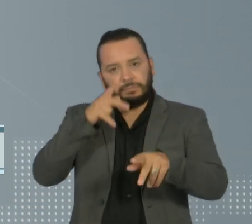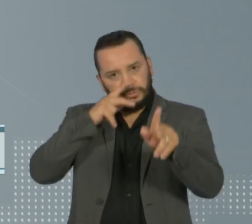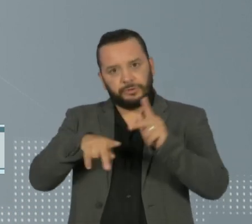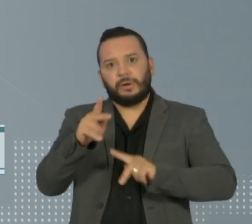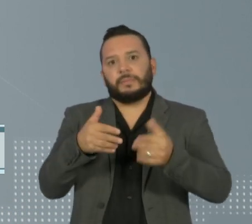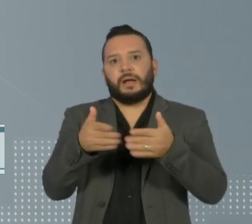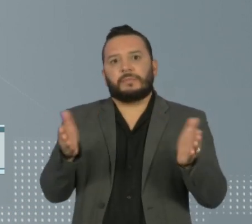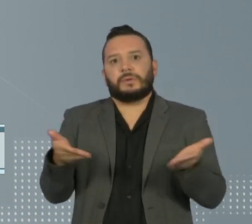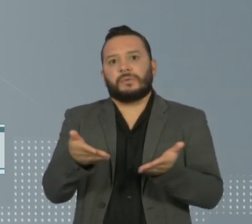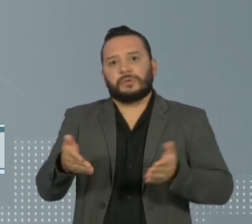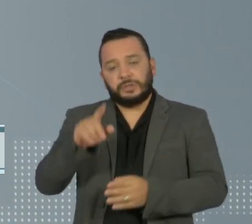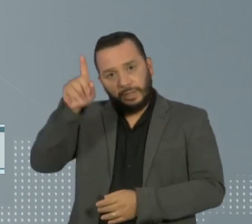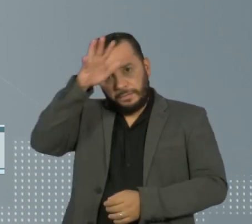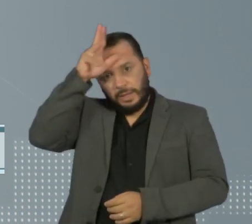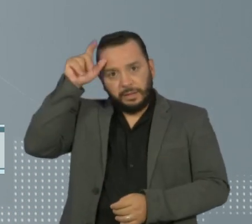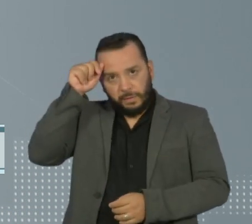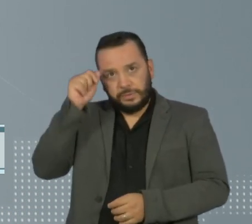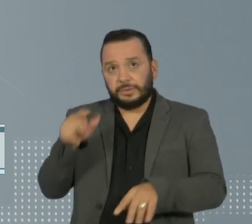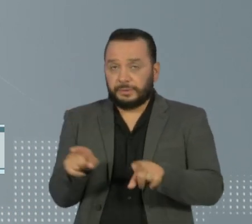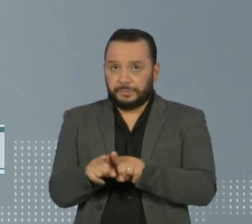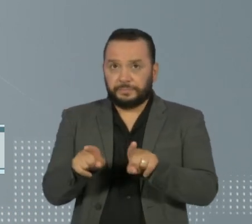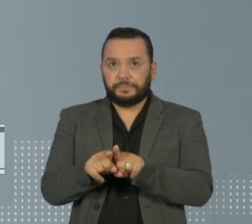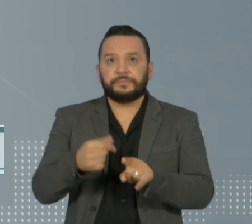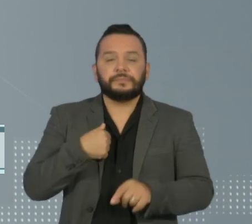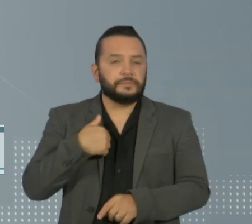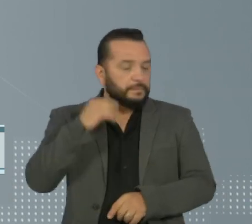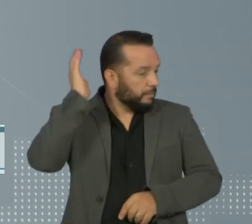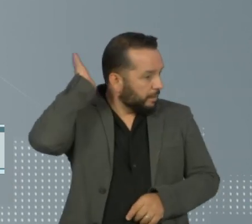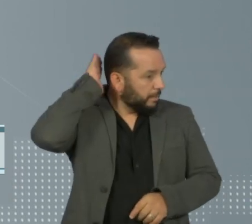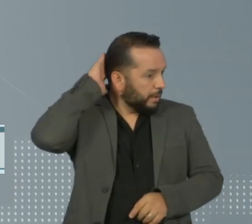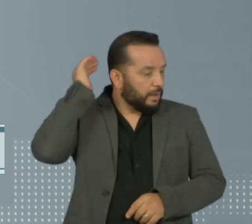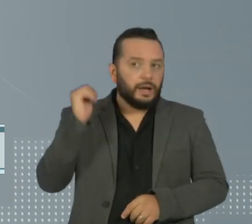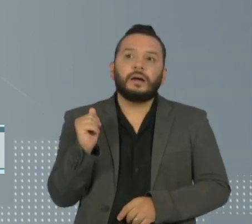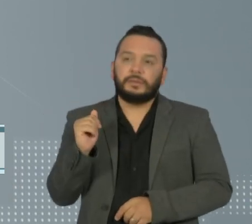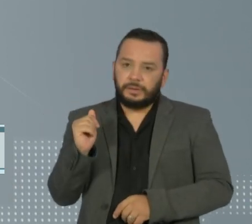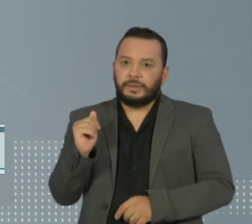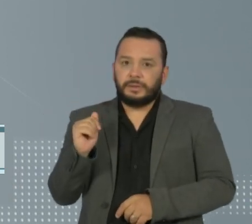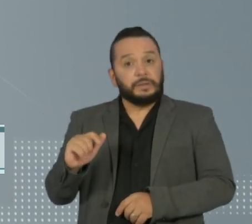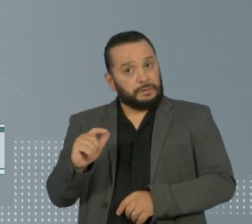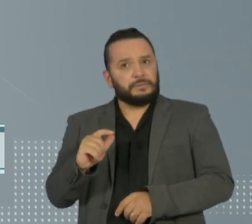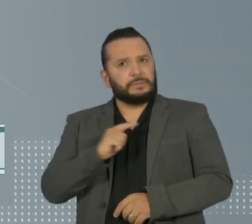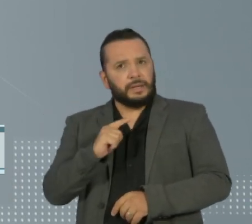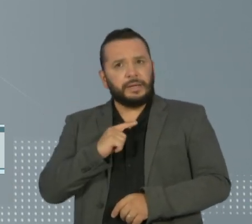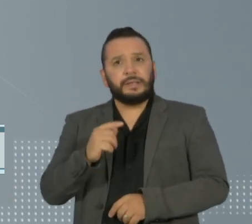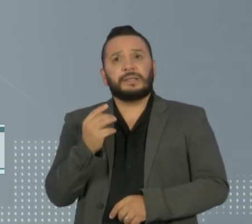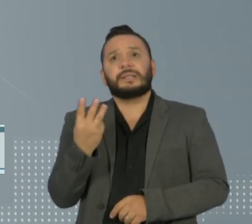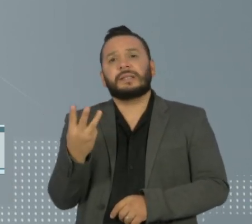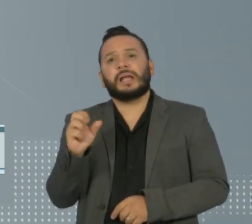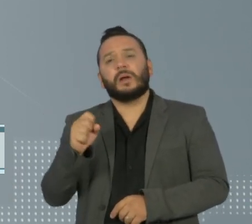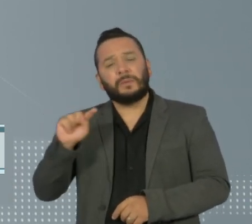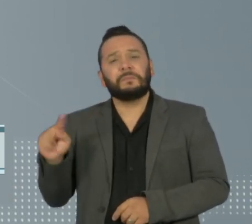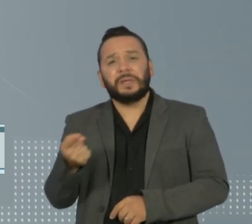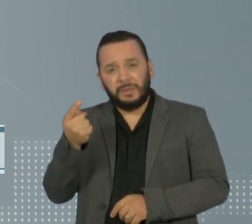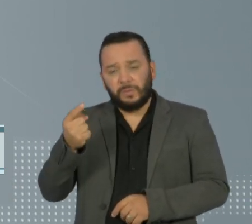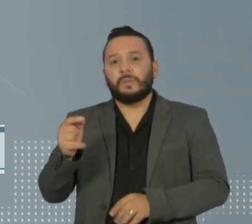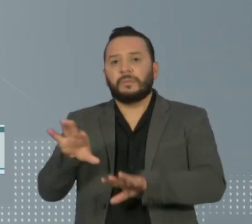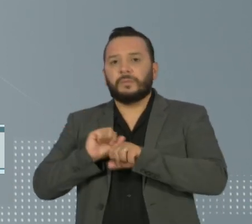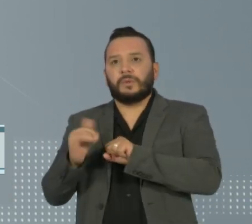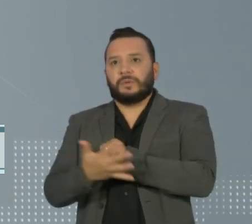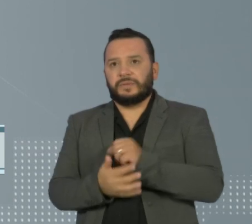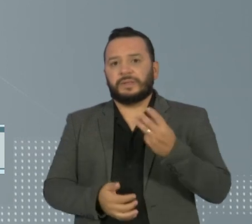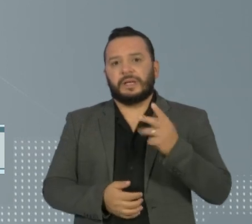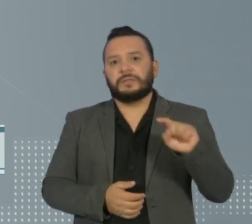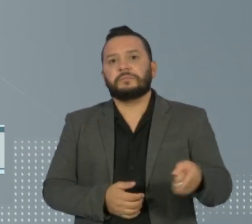funcionar hoje, em Manaus. Retorno de atividades também no Pará, apesar do estado ter quase 38 mil registros e 3 mil